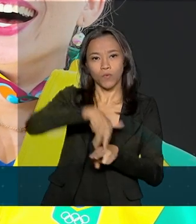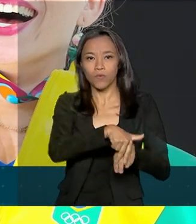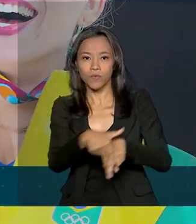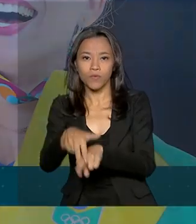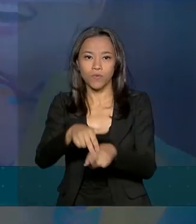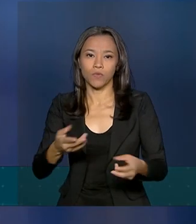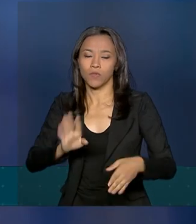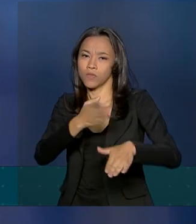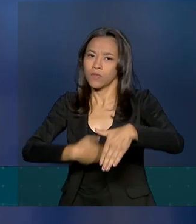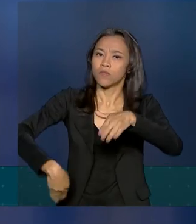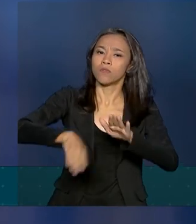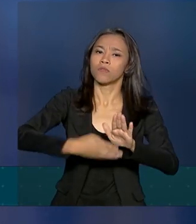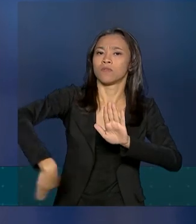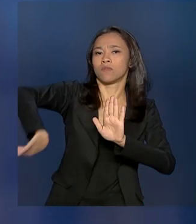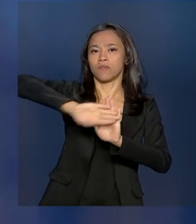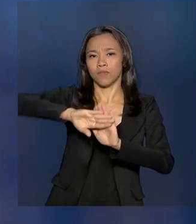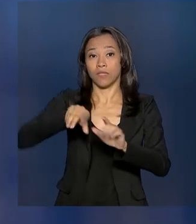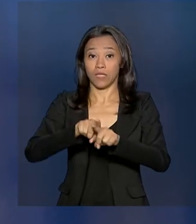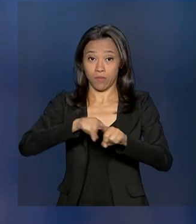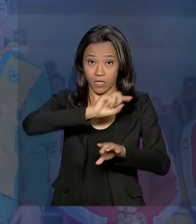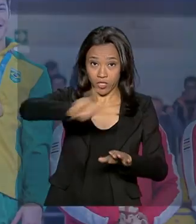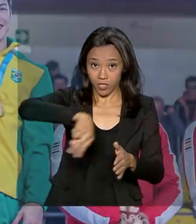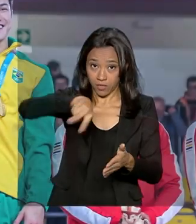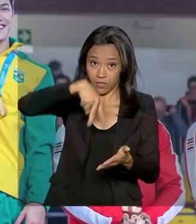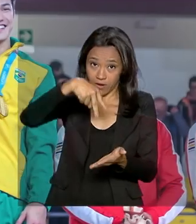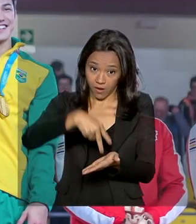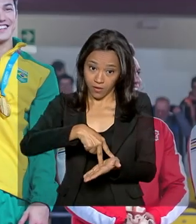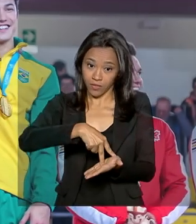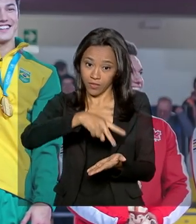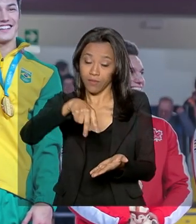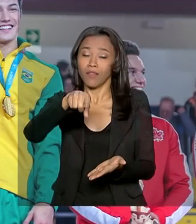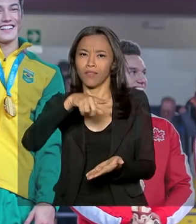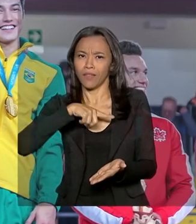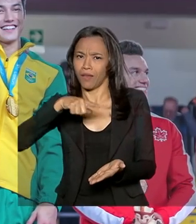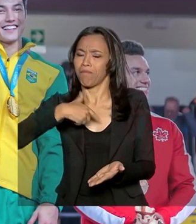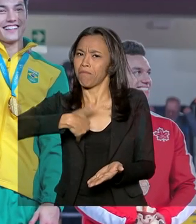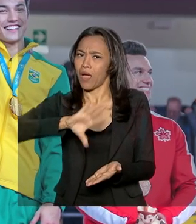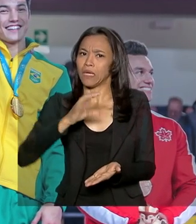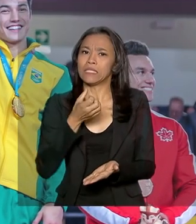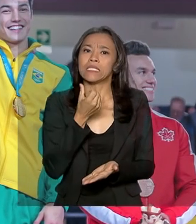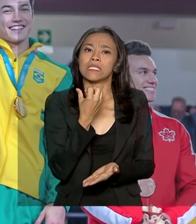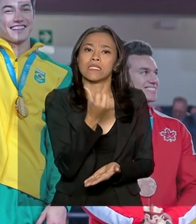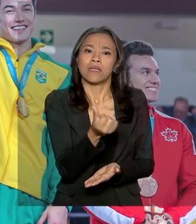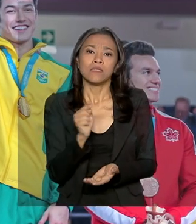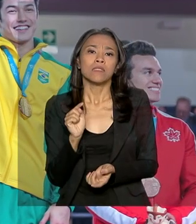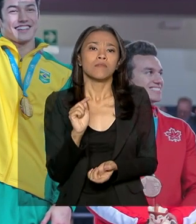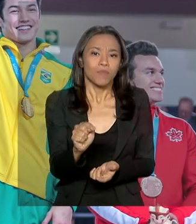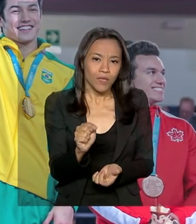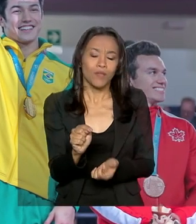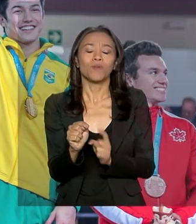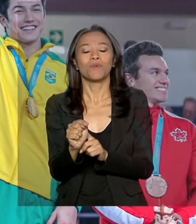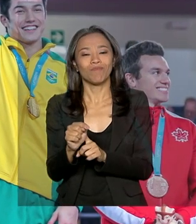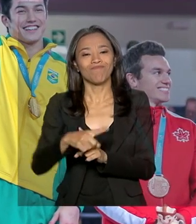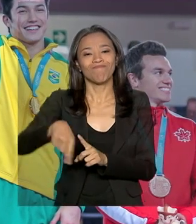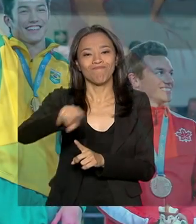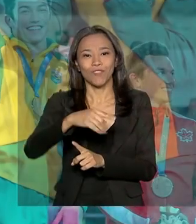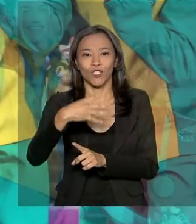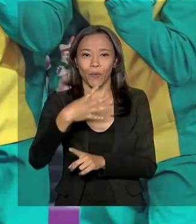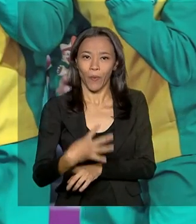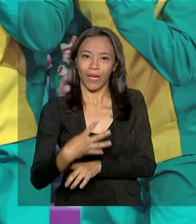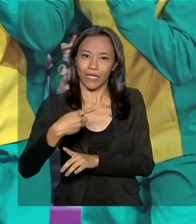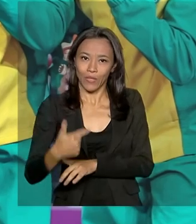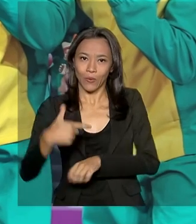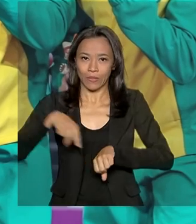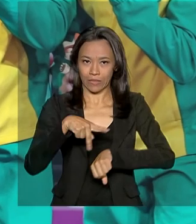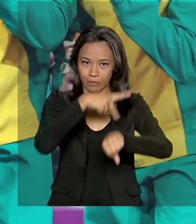taekwondo e ginástica artística. A competição reúne mais de 6 mil atletas de 42 países. Teve